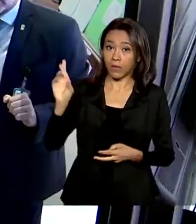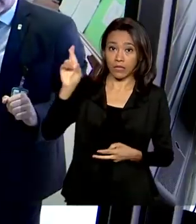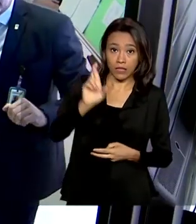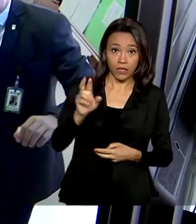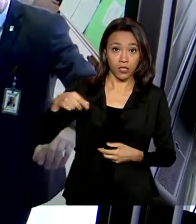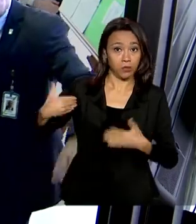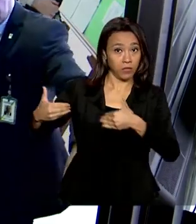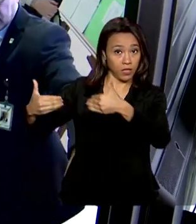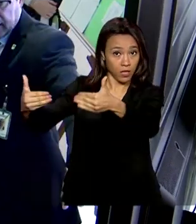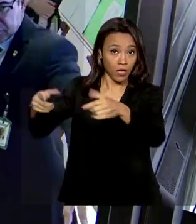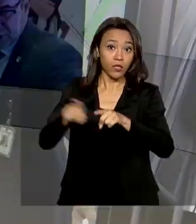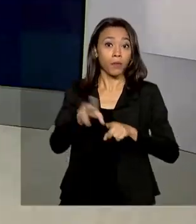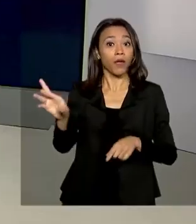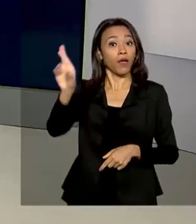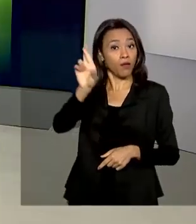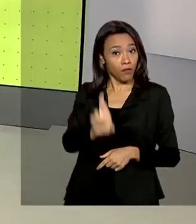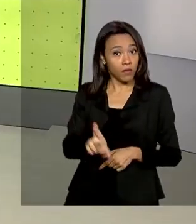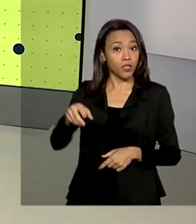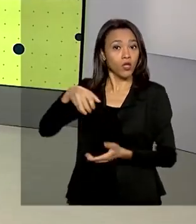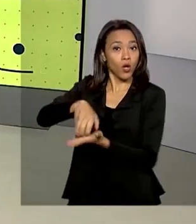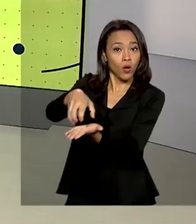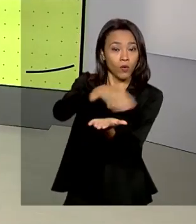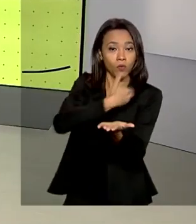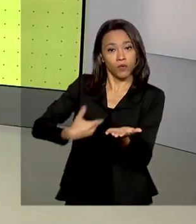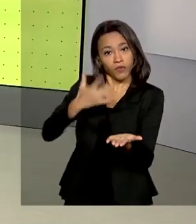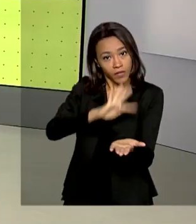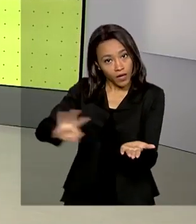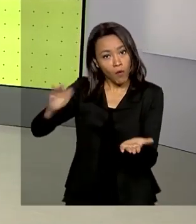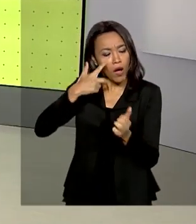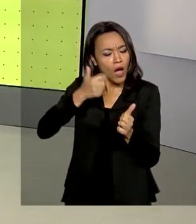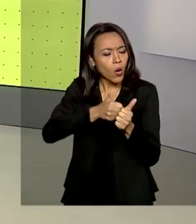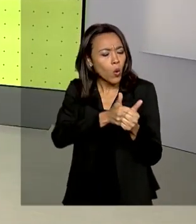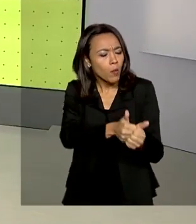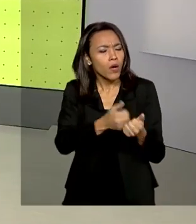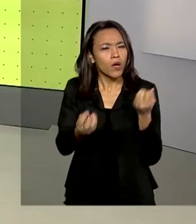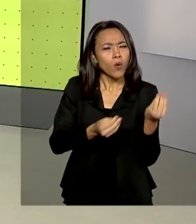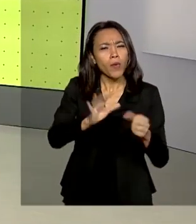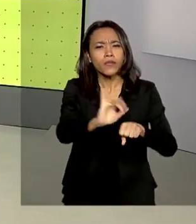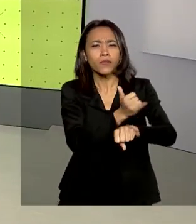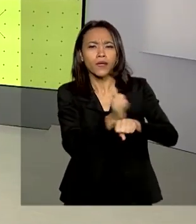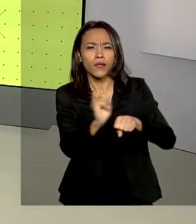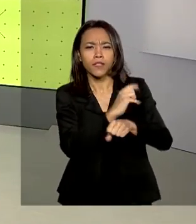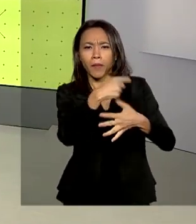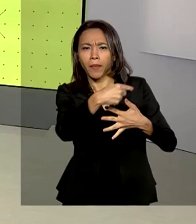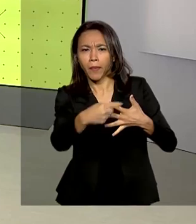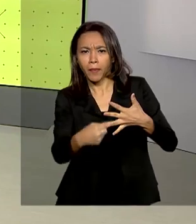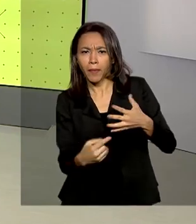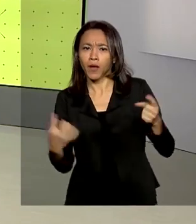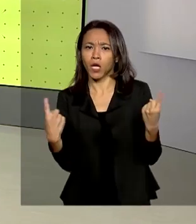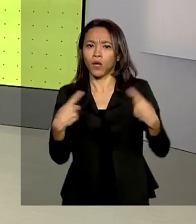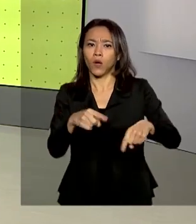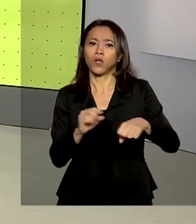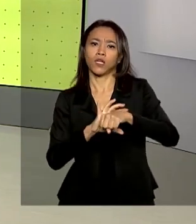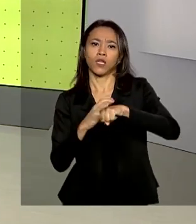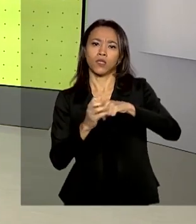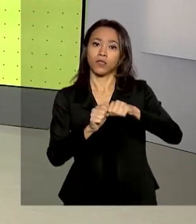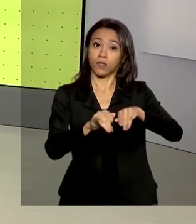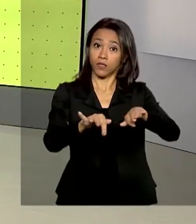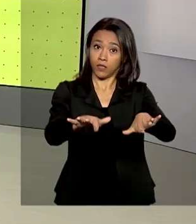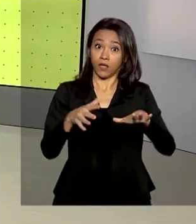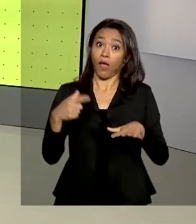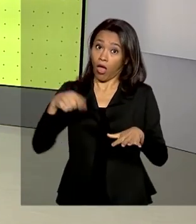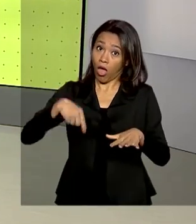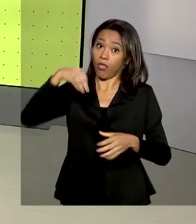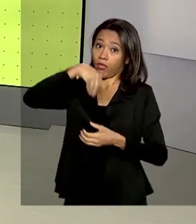ministério e órgãos do governo federal, acompanha e define ações de enfrentamento à doença no Brasil. O comitê funciona